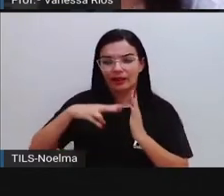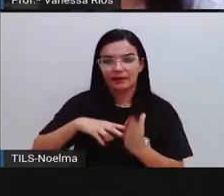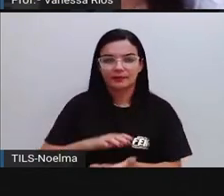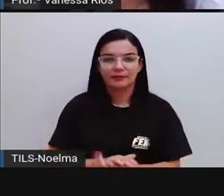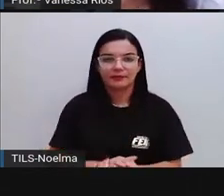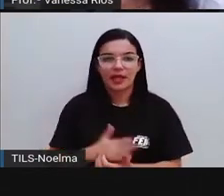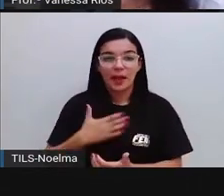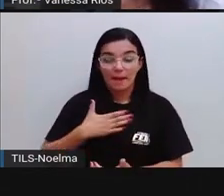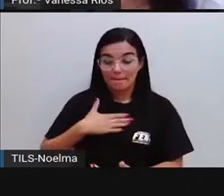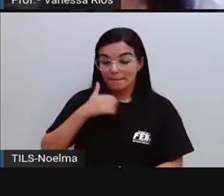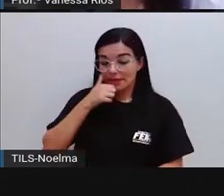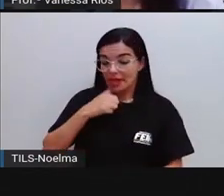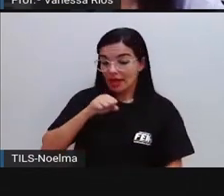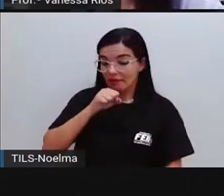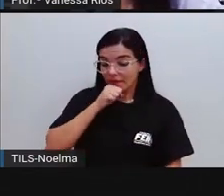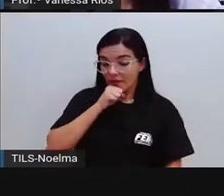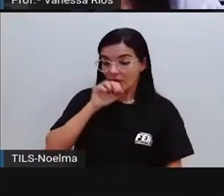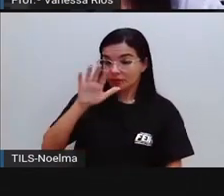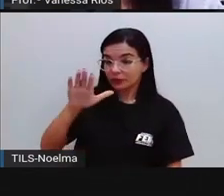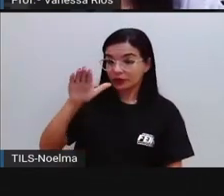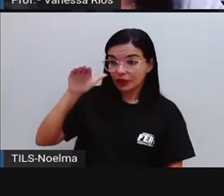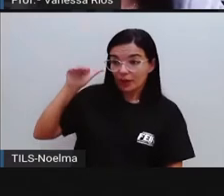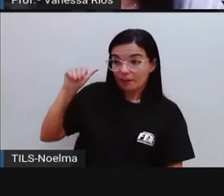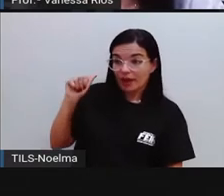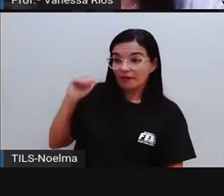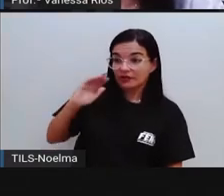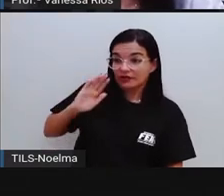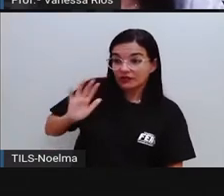Minha avó me chamava.